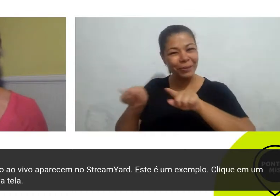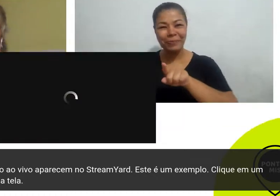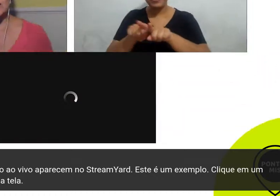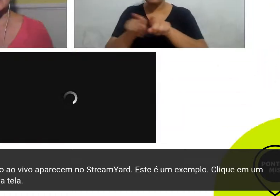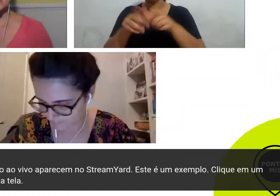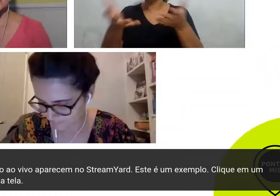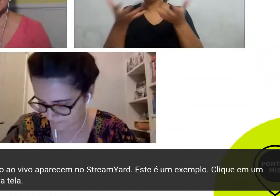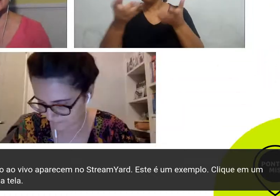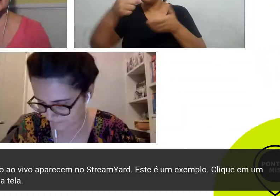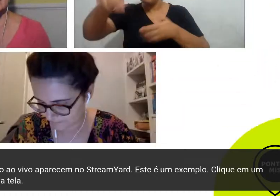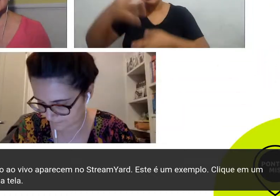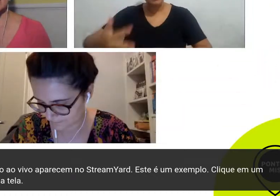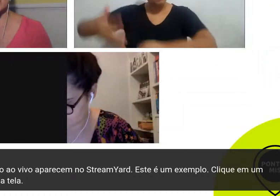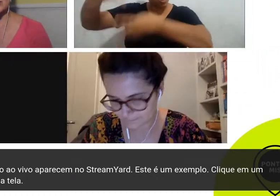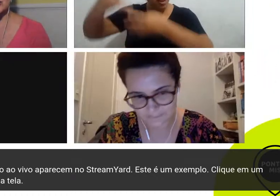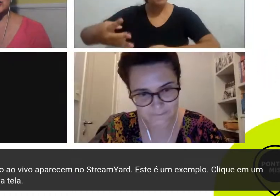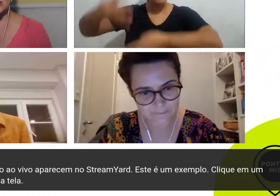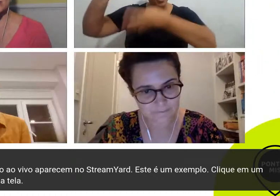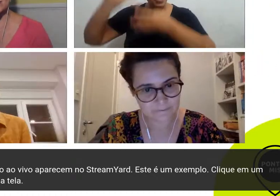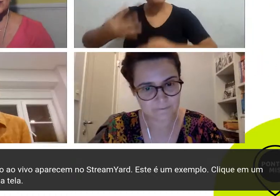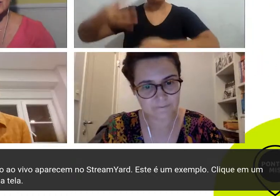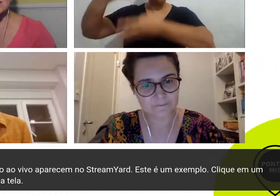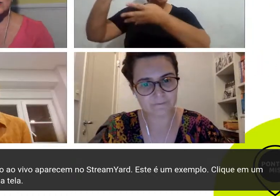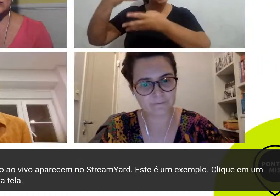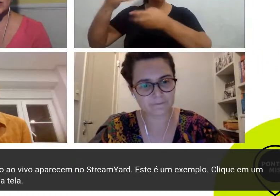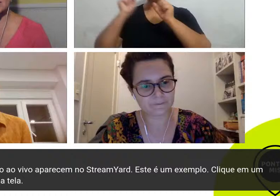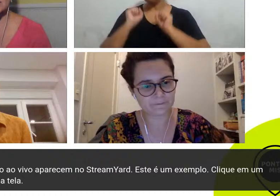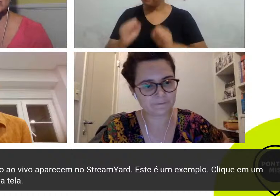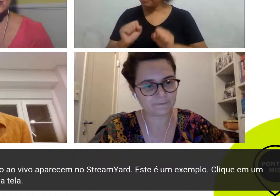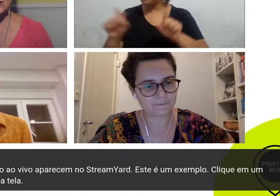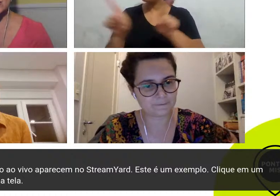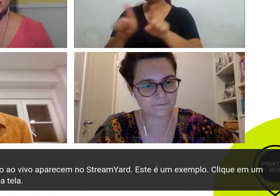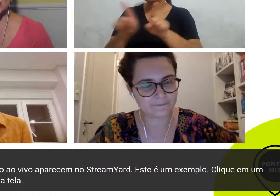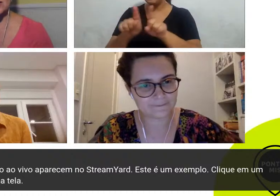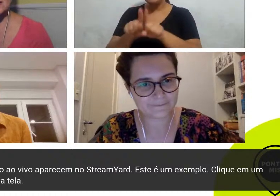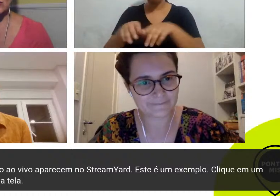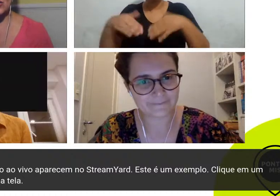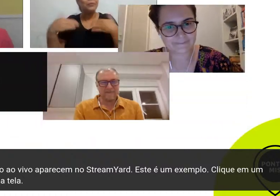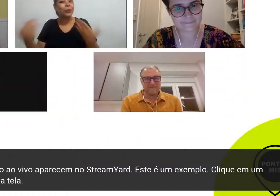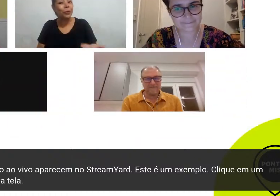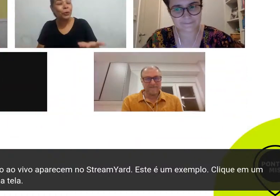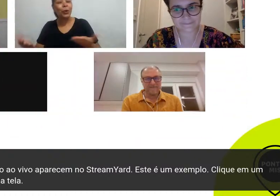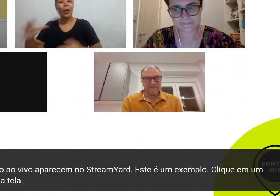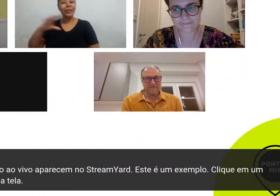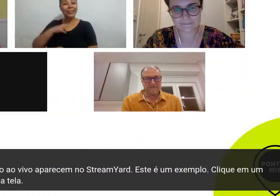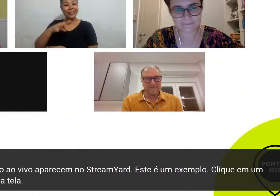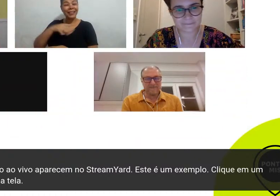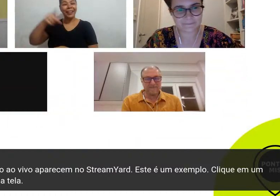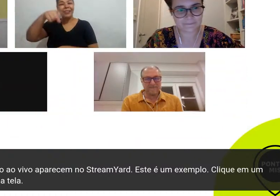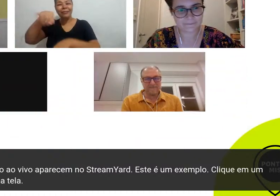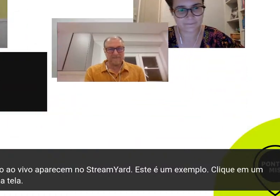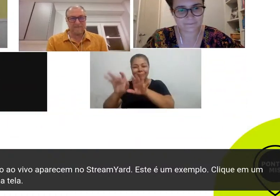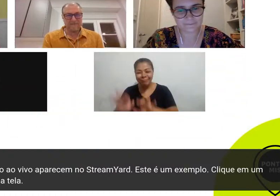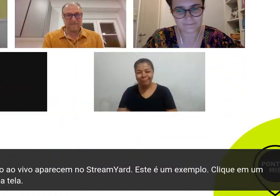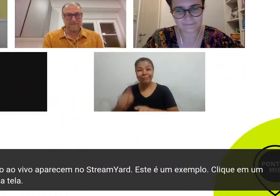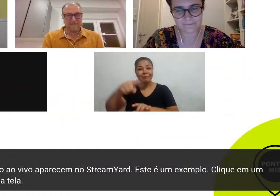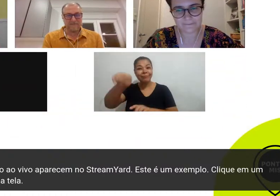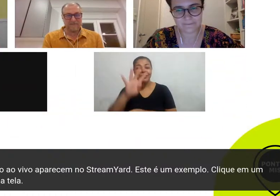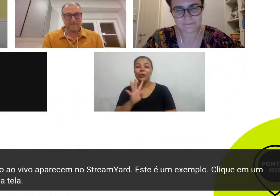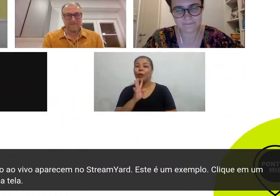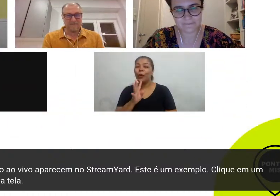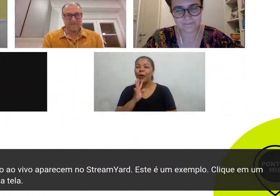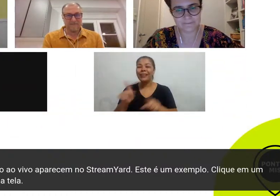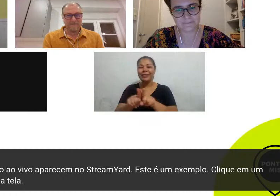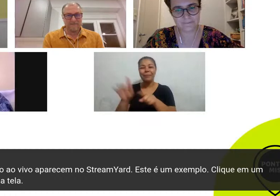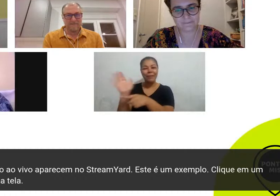muito aí no chat escrevam para a gente de onde vocês estão ficando se vocês já conheciam o Castelo Rá-Tim-Bum no filme se foi a